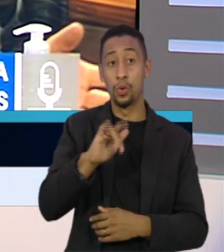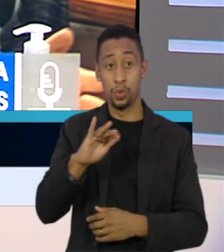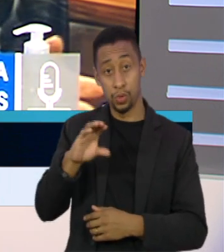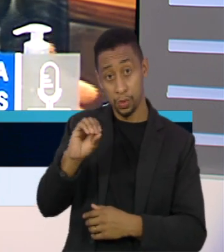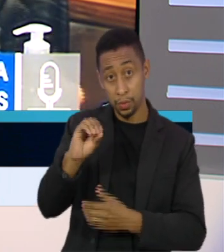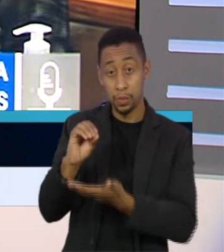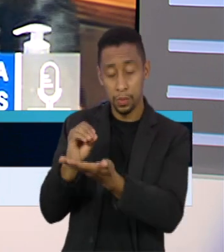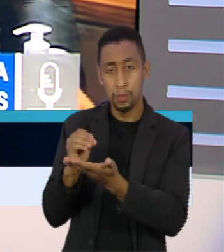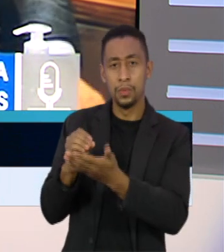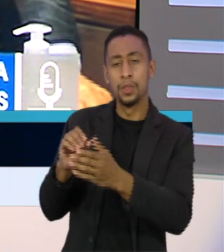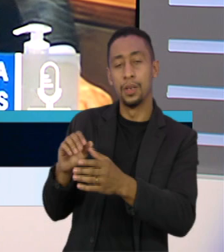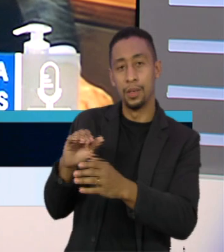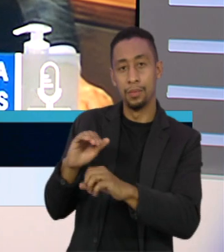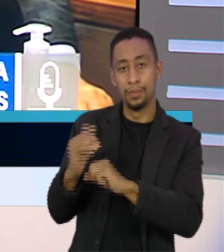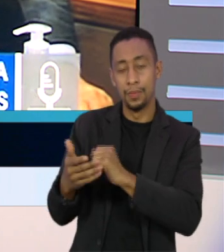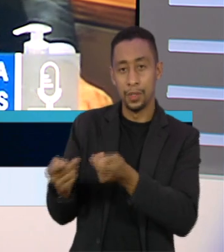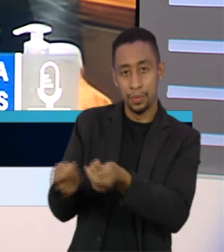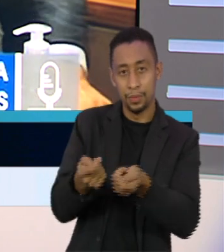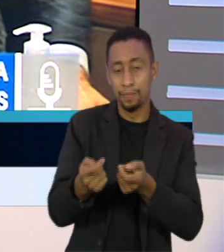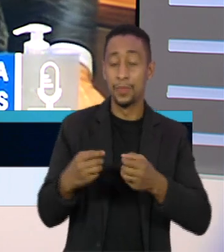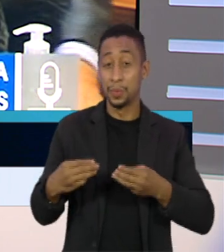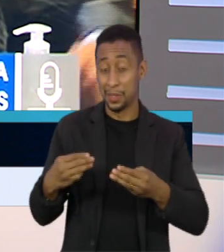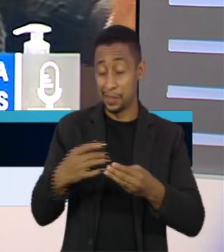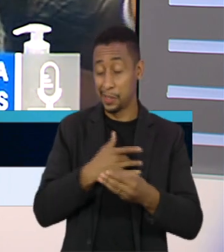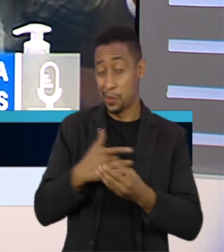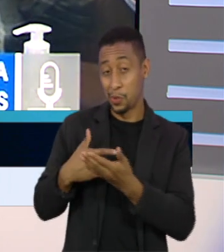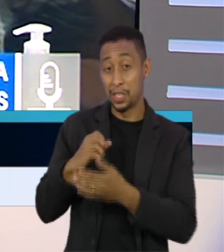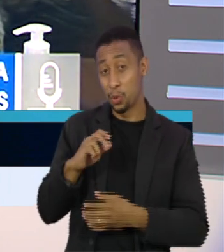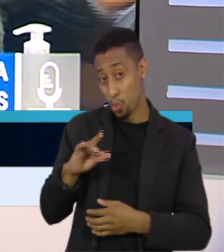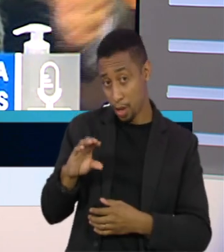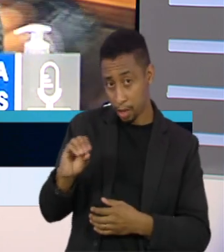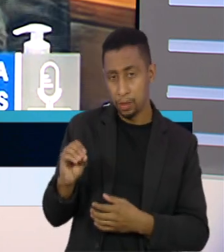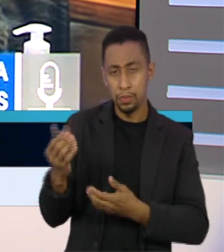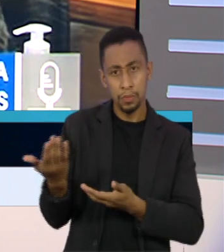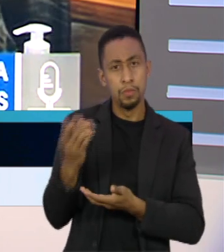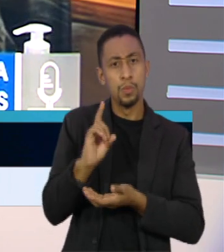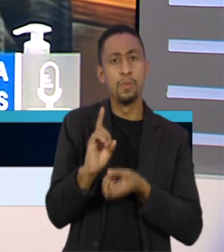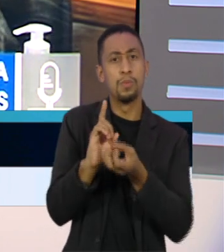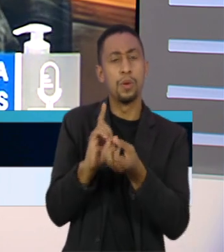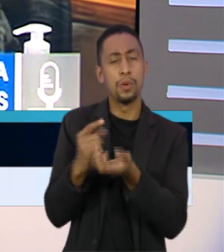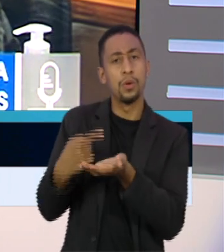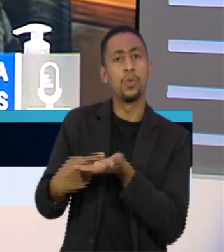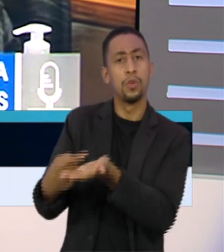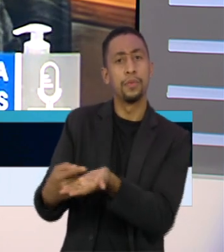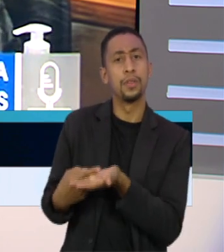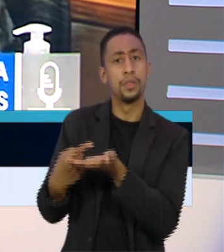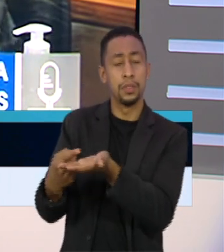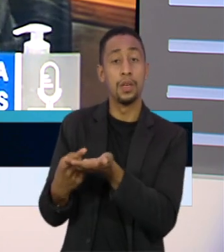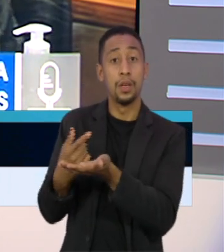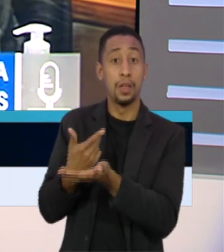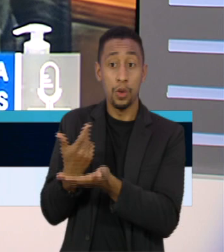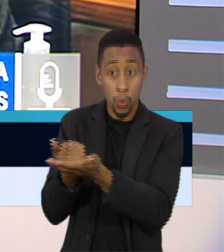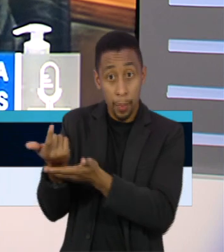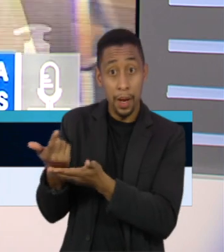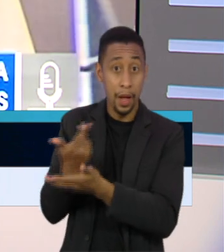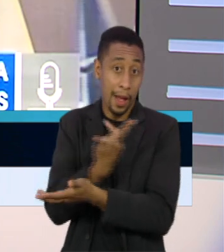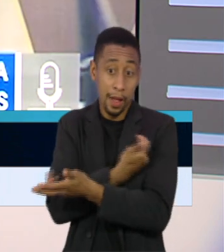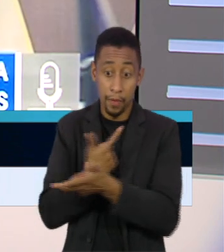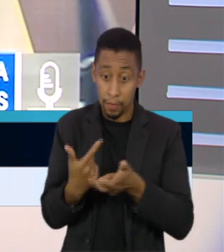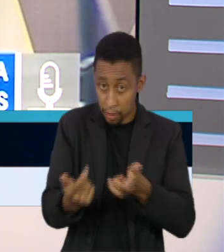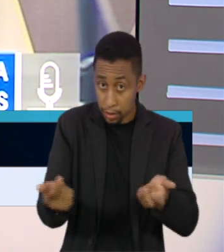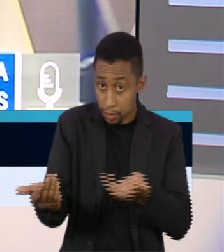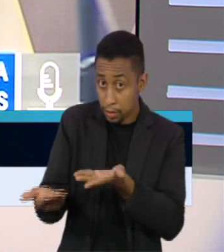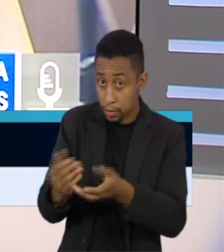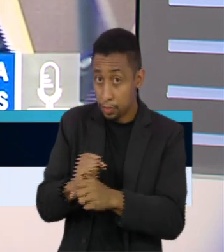gestão do ex-ministro Eduardo Pazuello. Ele foi convocado para falar sobre as negociações das compras das vacinas contra a Covid-19.